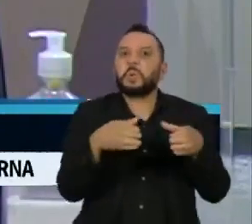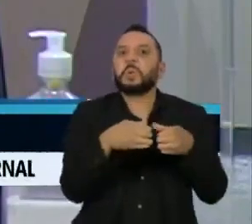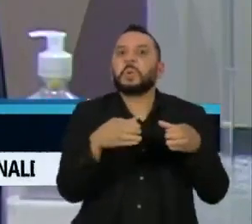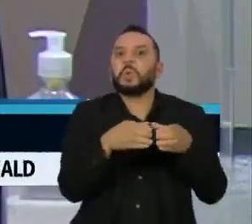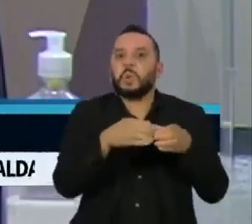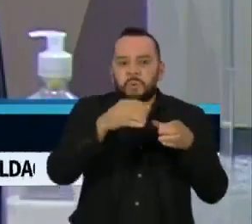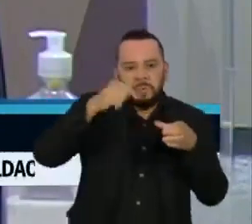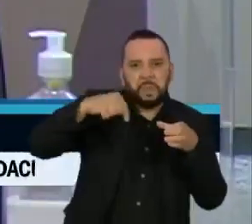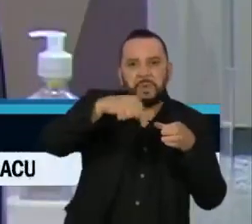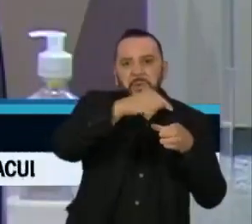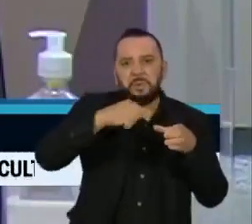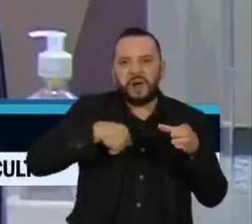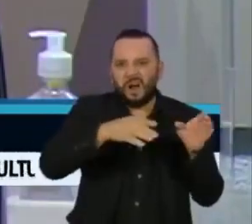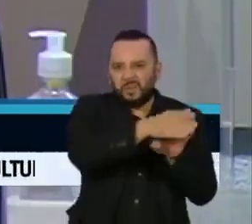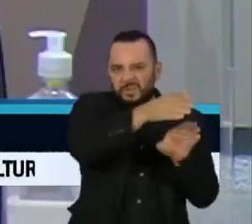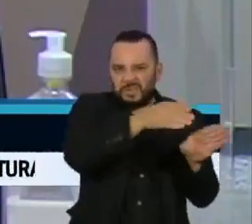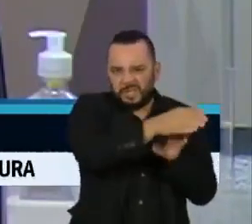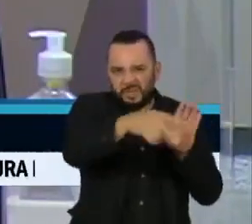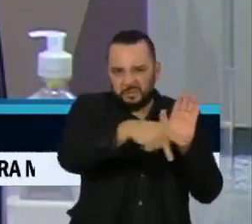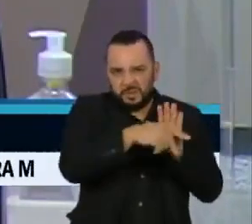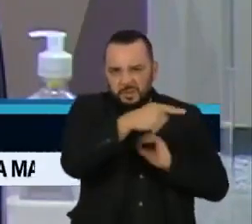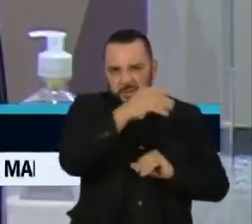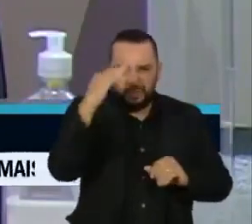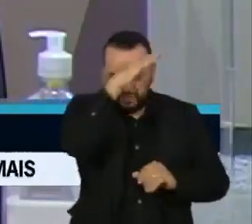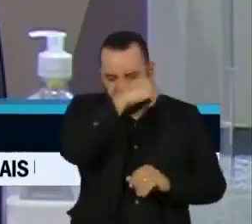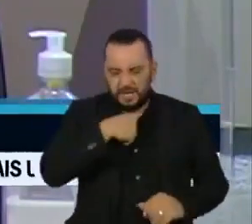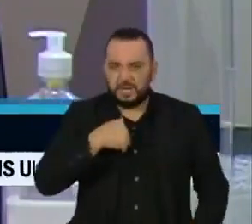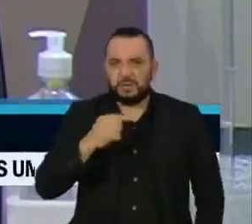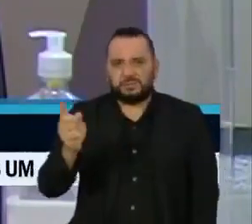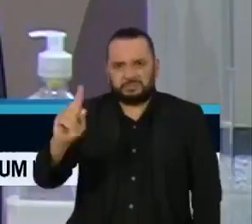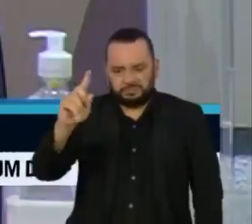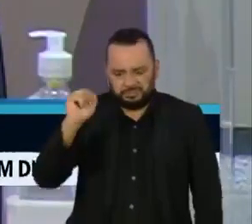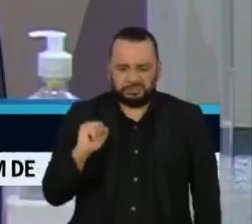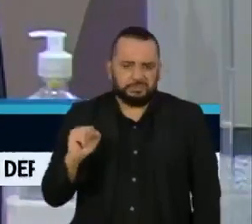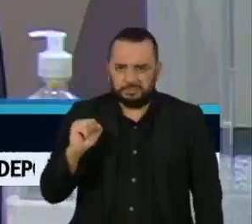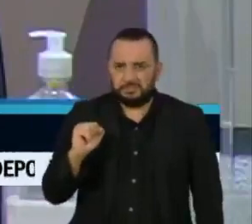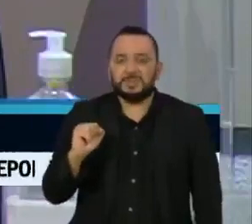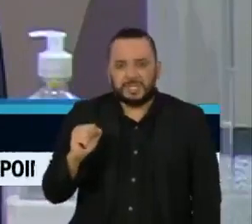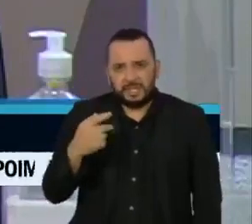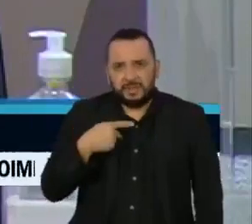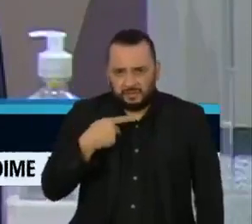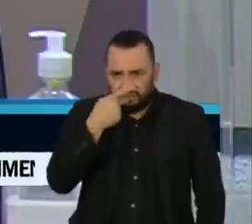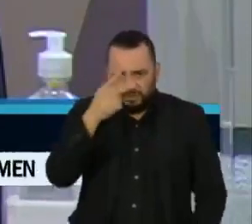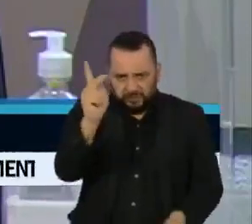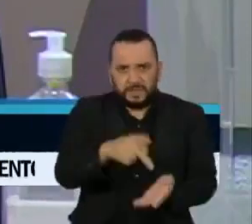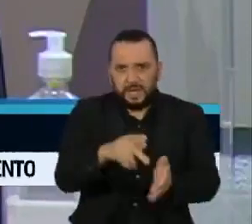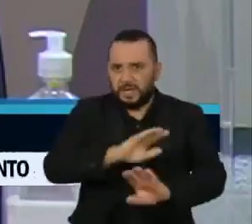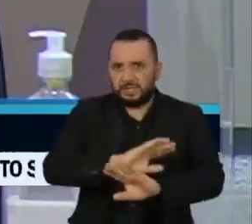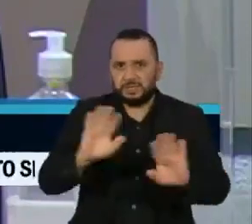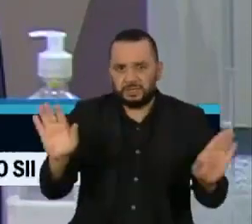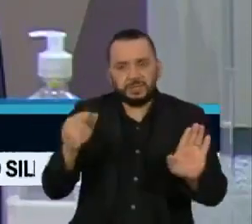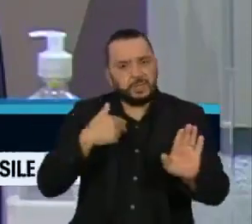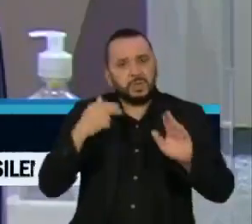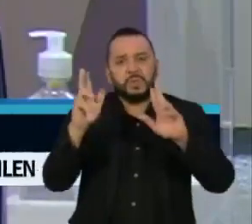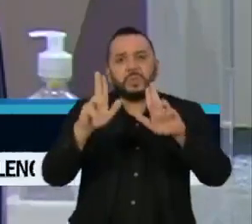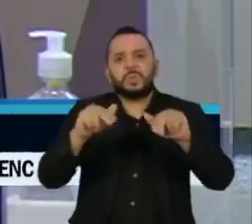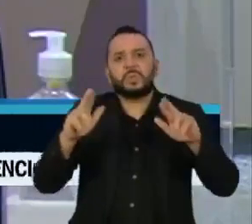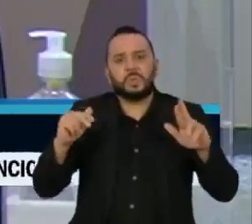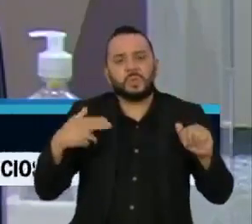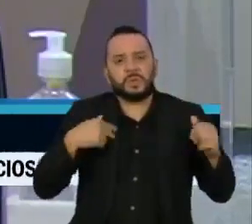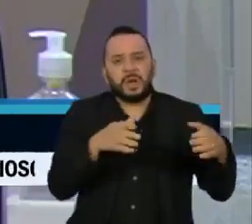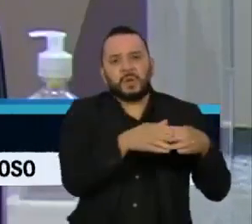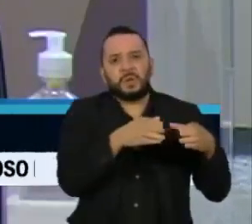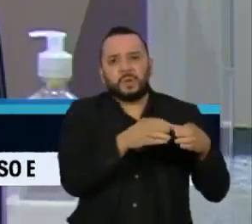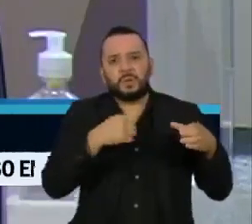suposto gabinete paralelo. Eu afirmo aos senhores, com toda a veemência, que jamais tomei